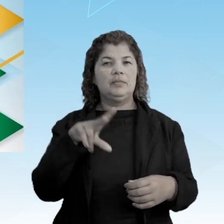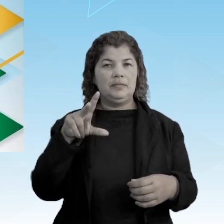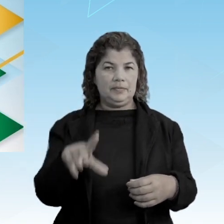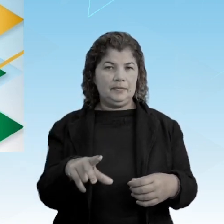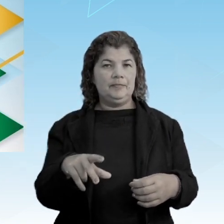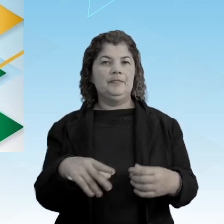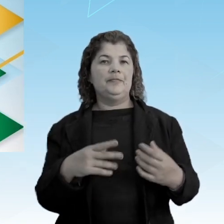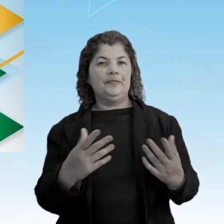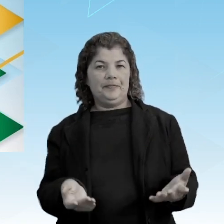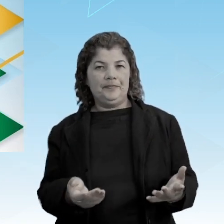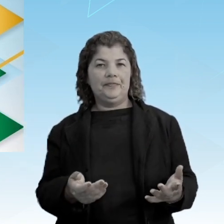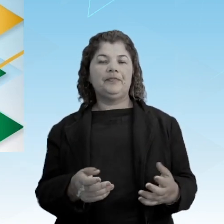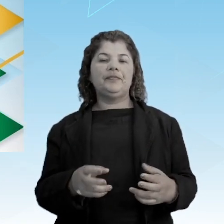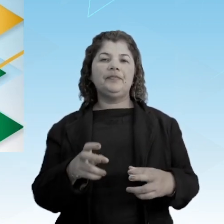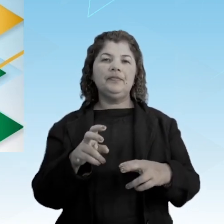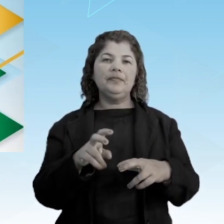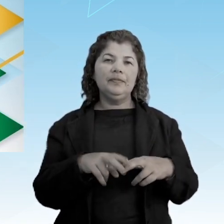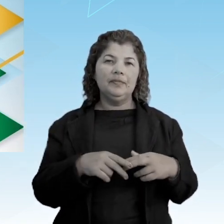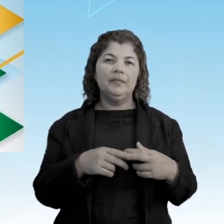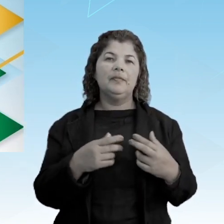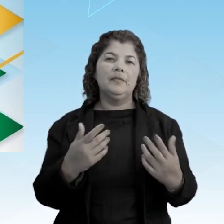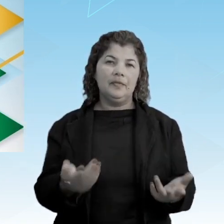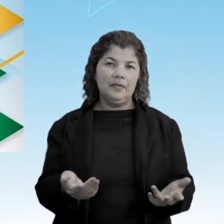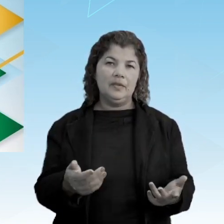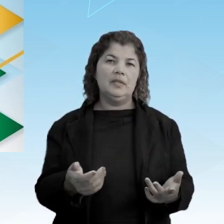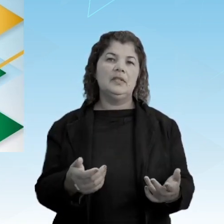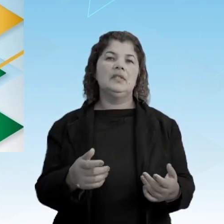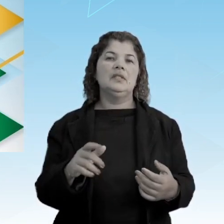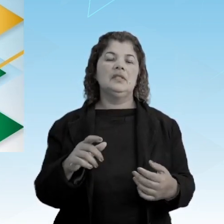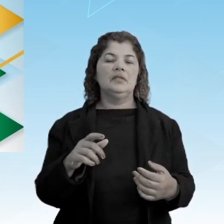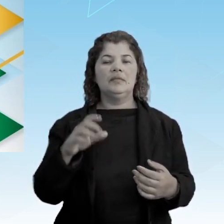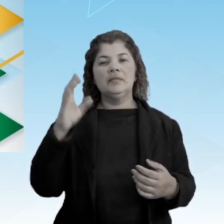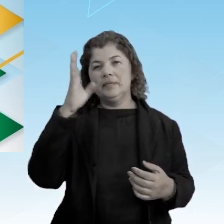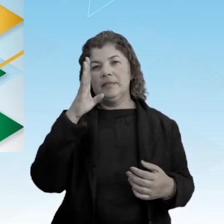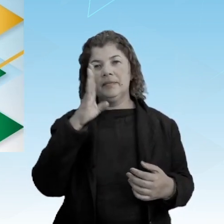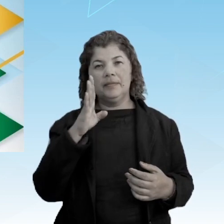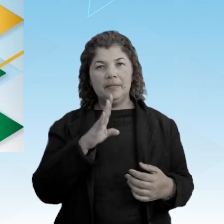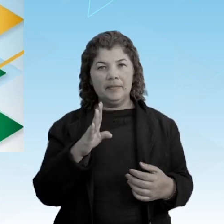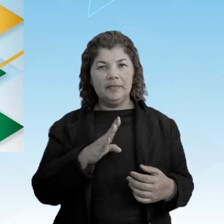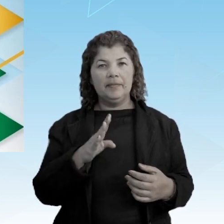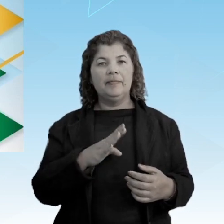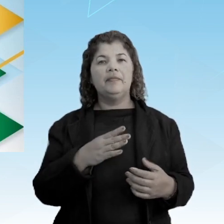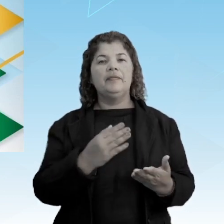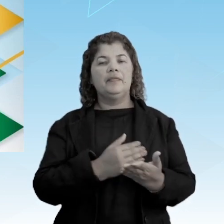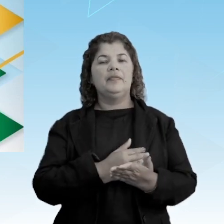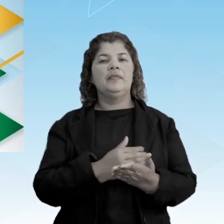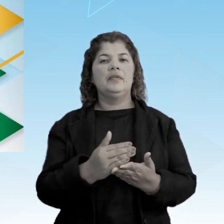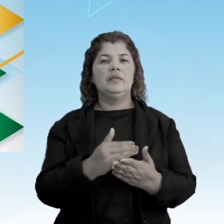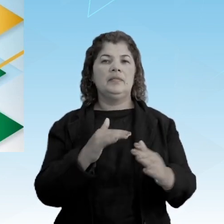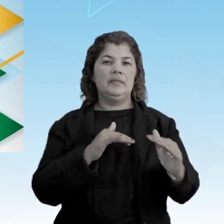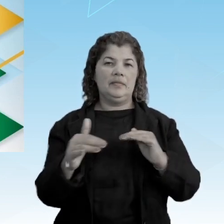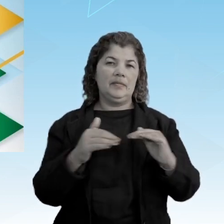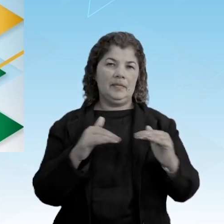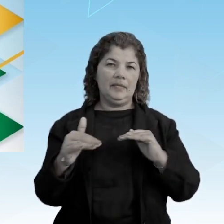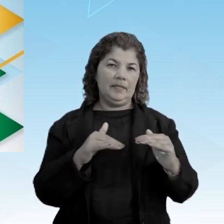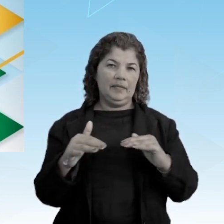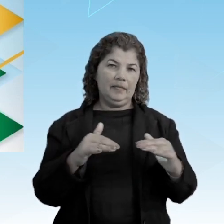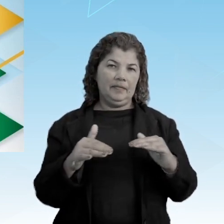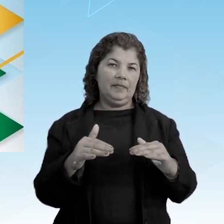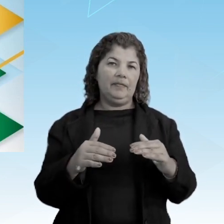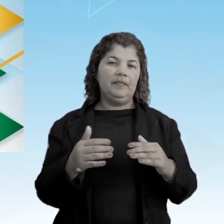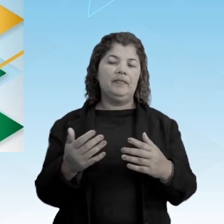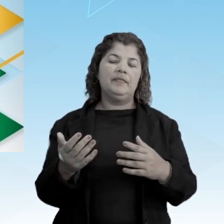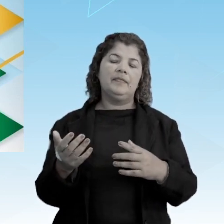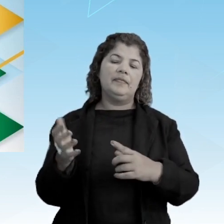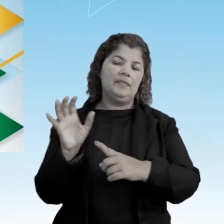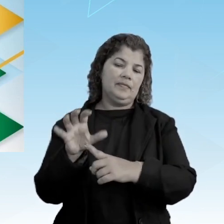reagindo a isso, a elite do centro sul do Brasil iniciou um movimento para convencer D.